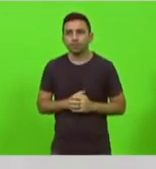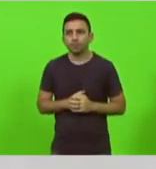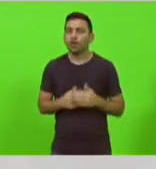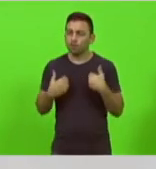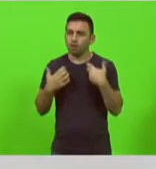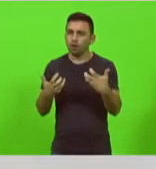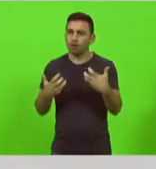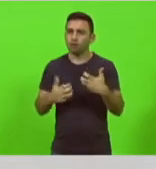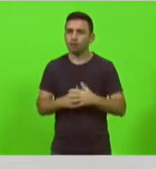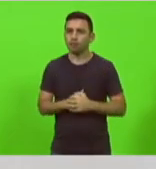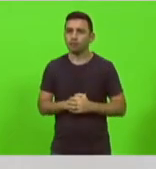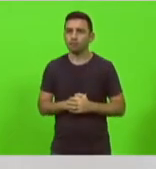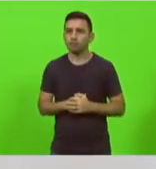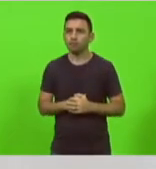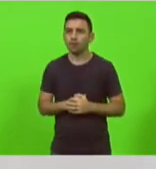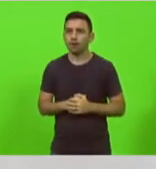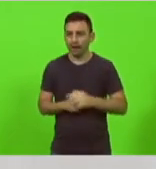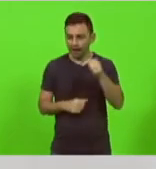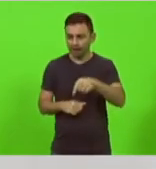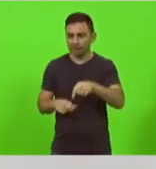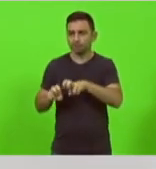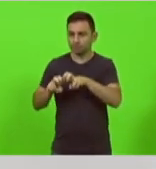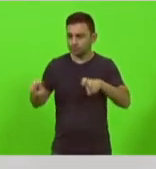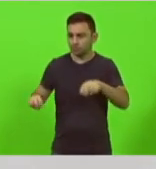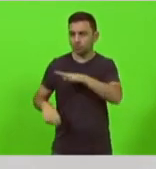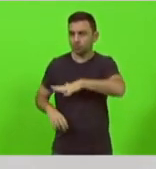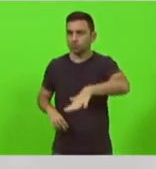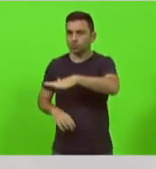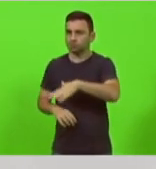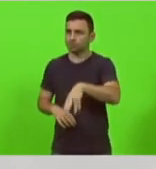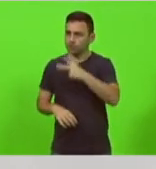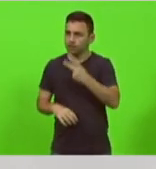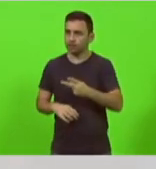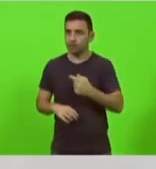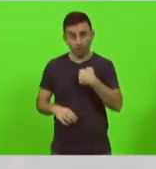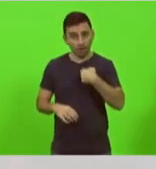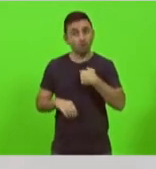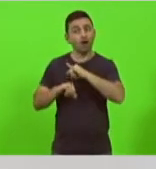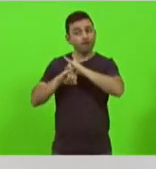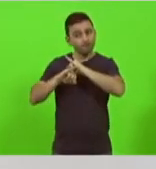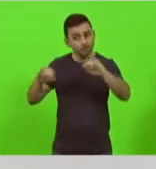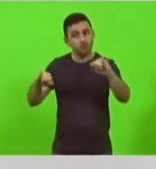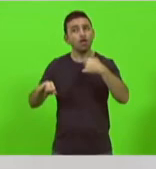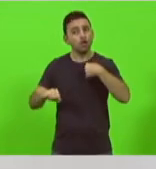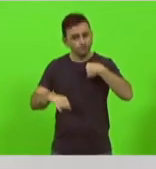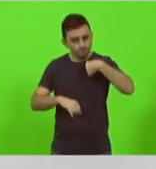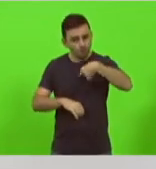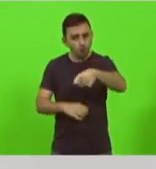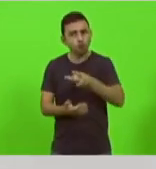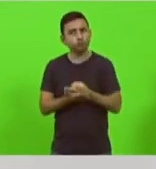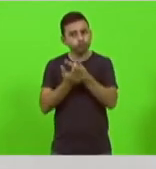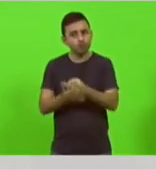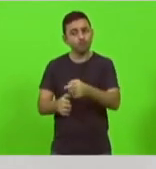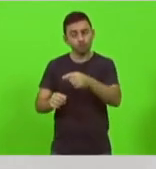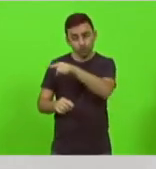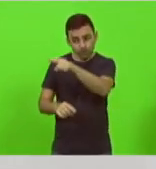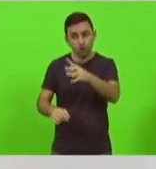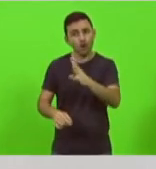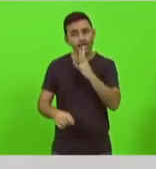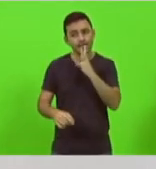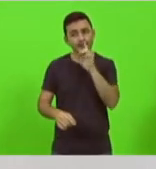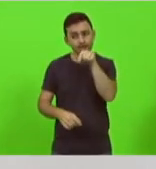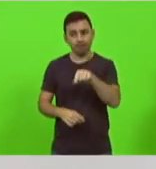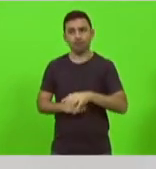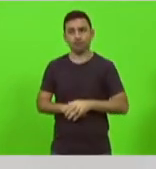eu quero que a mesa fale isso e eu estou aqui avisando eu vou levar esse paciente para vocês conhecerem se